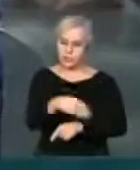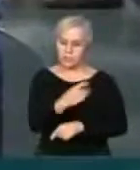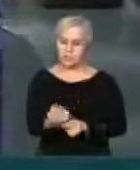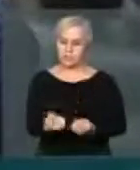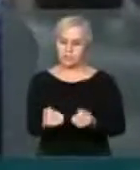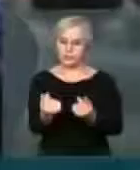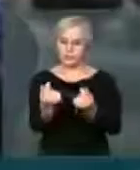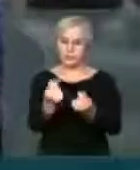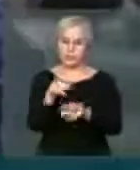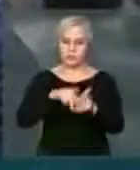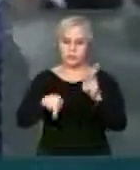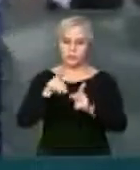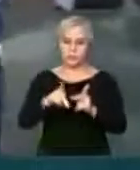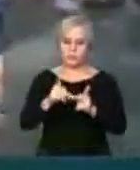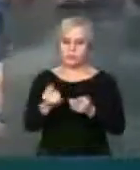para a BNDES. Nosso voto é não.